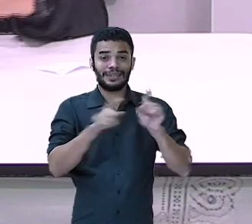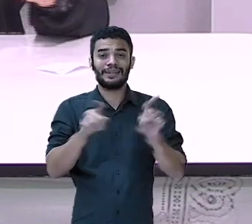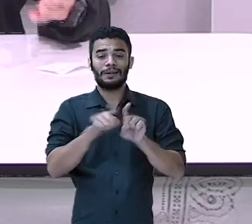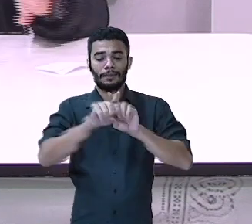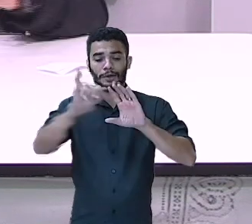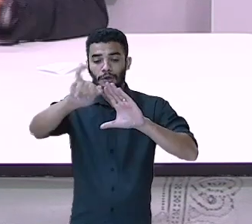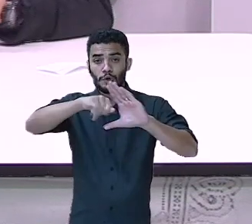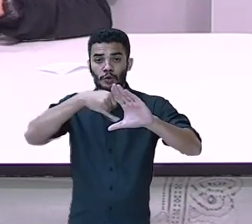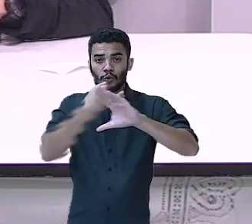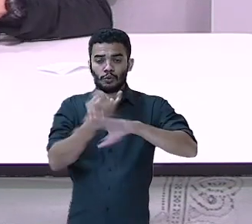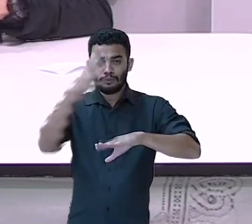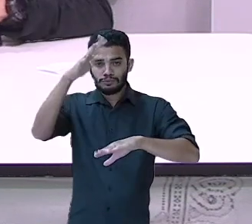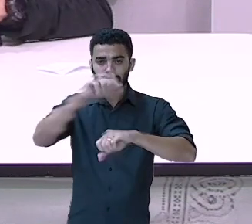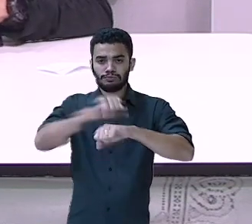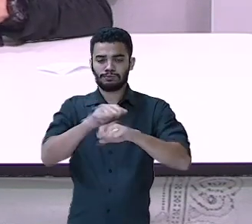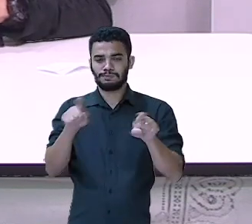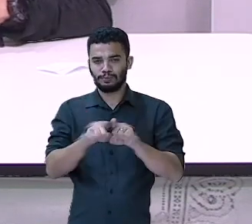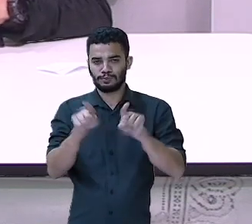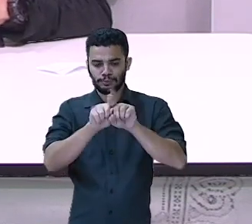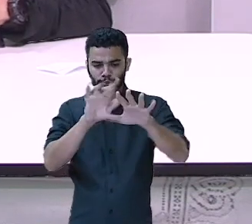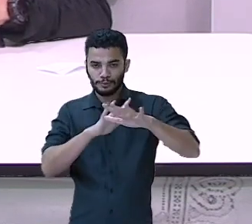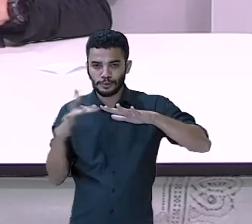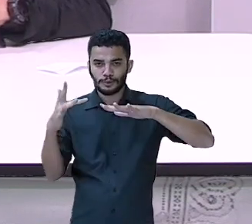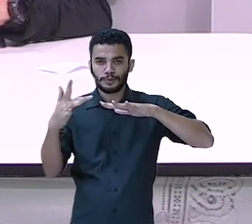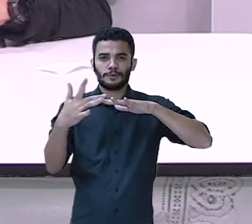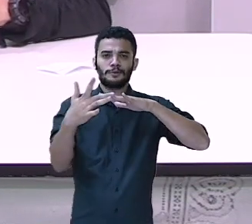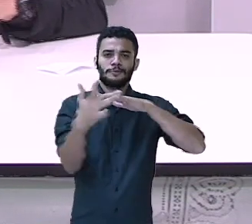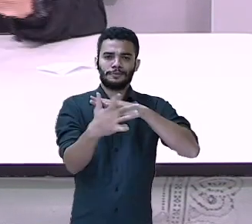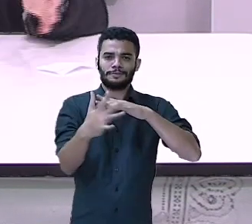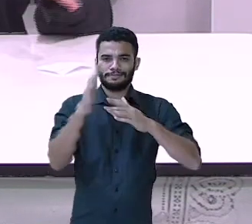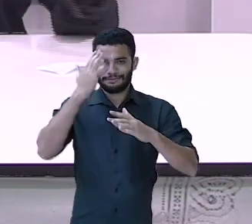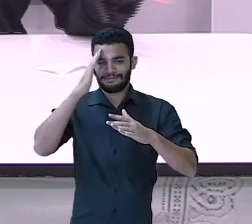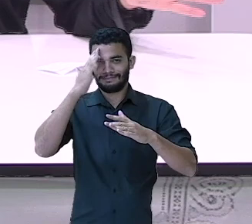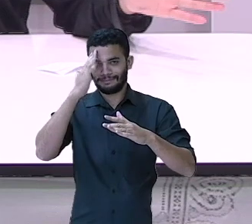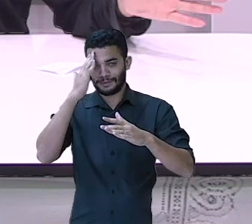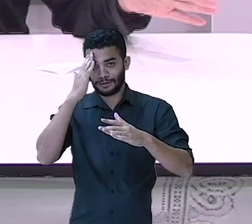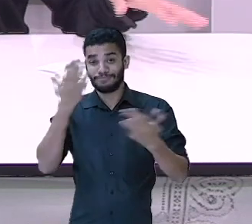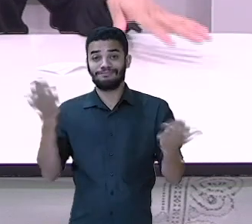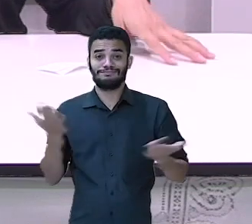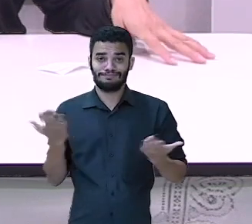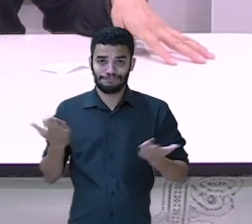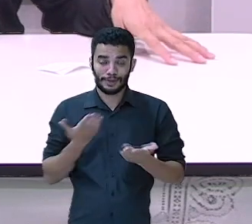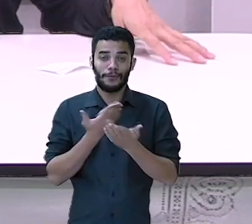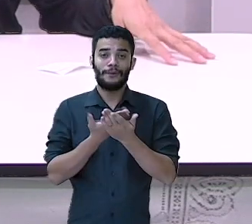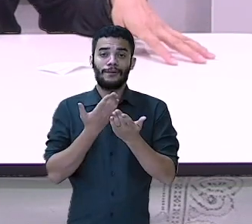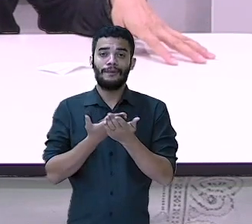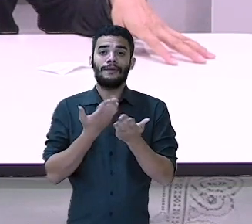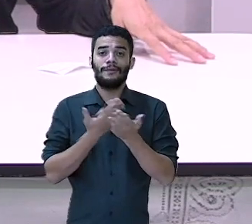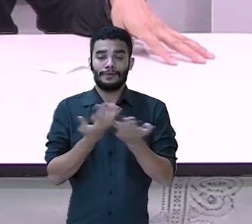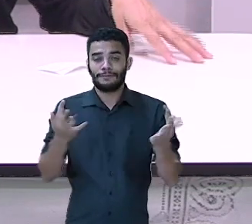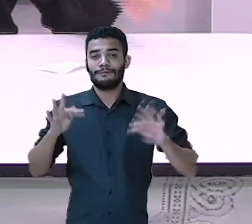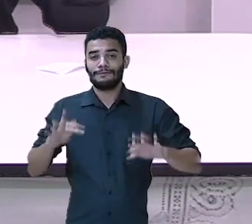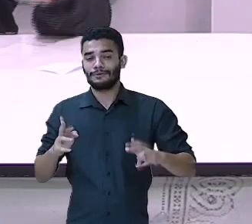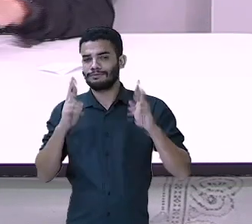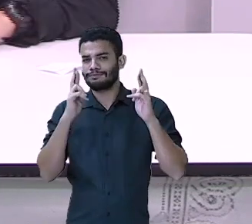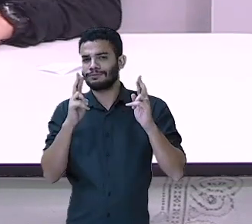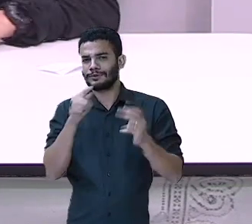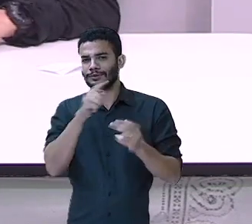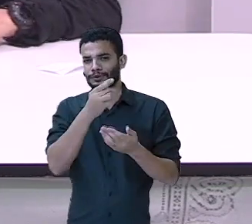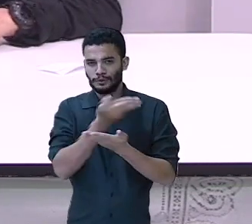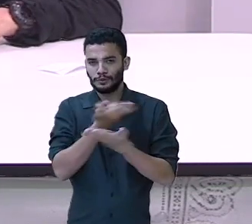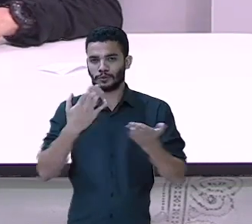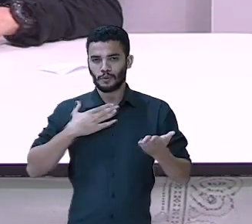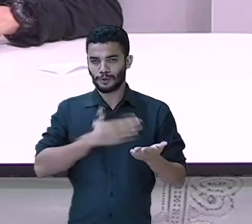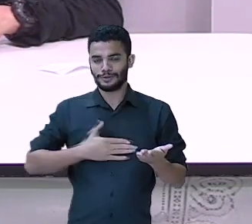YouTube e acesse nossas redes sociais SMEDGV. Nós vamos ficando por aqui hoje. Espero que tenham gostado e